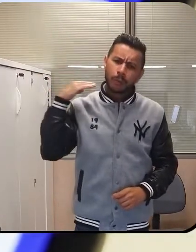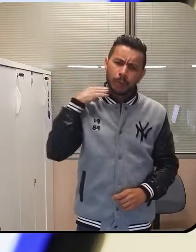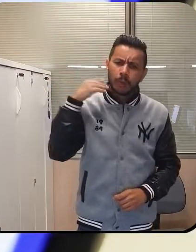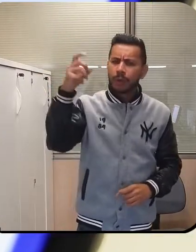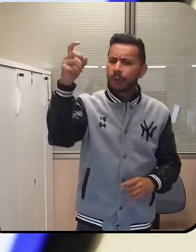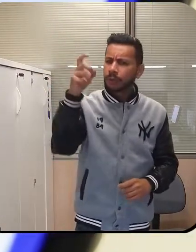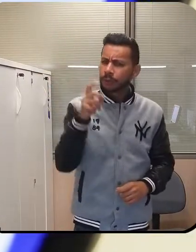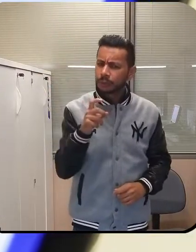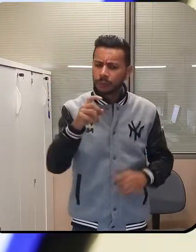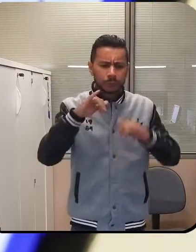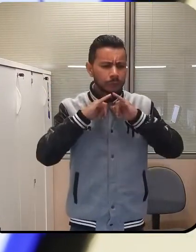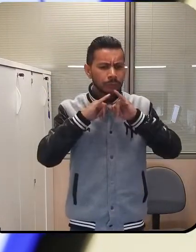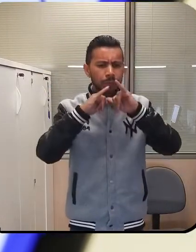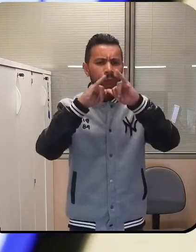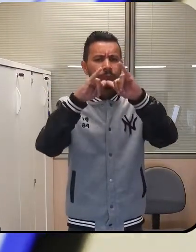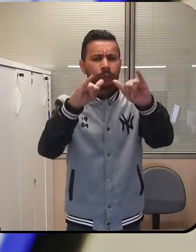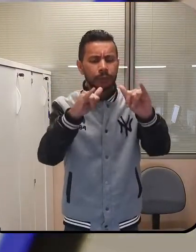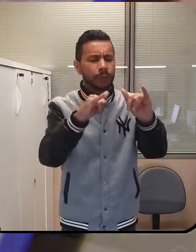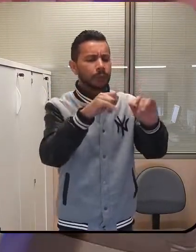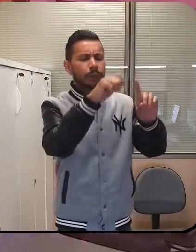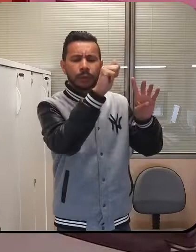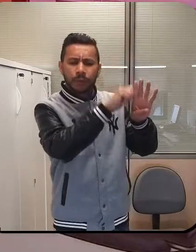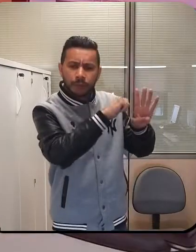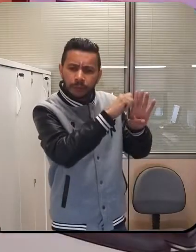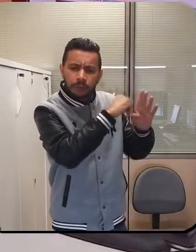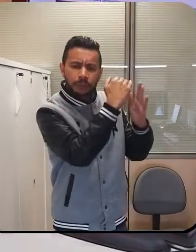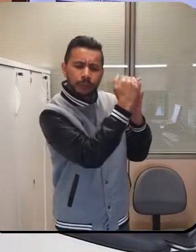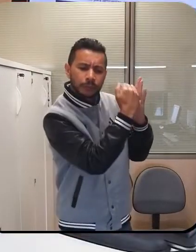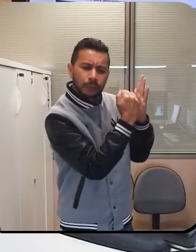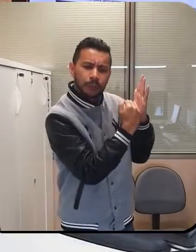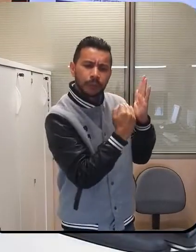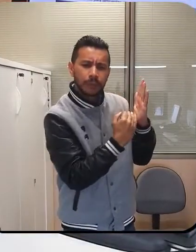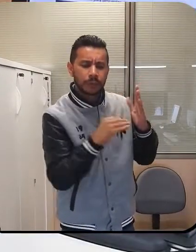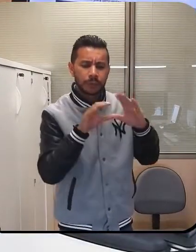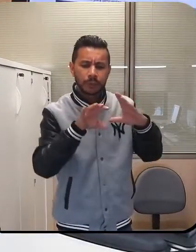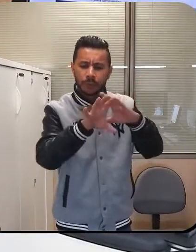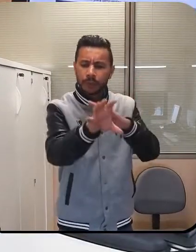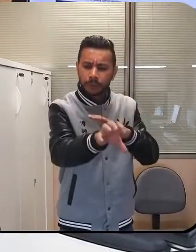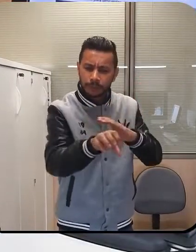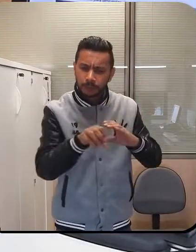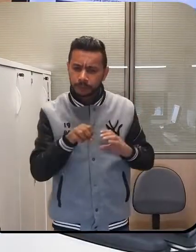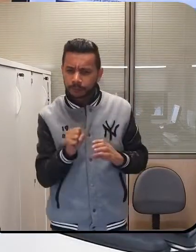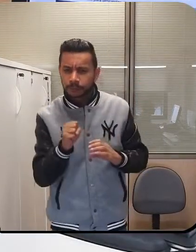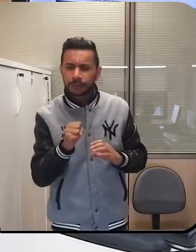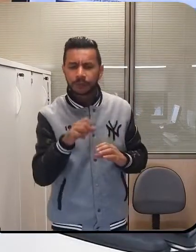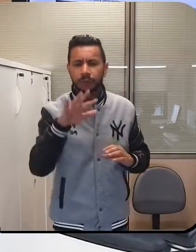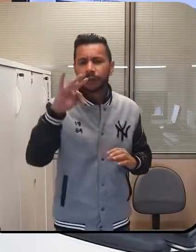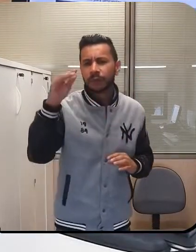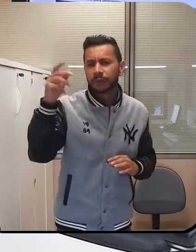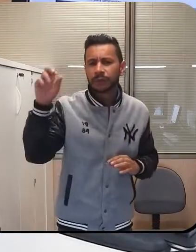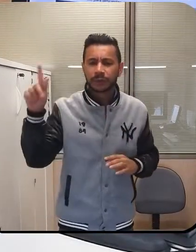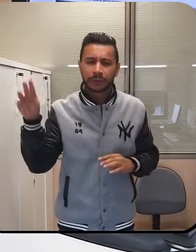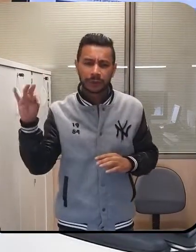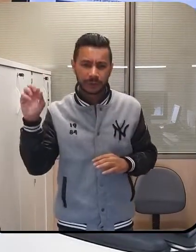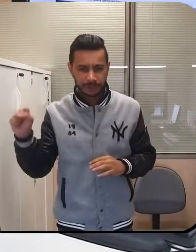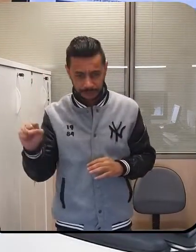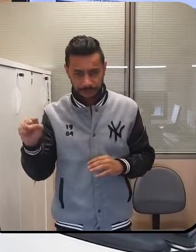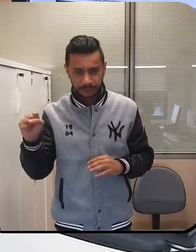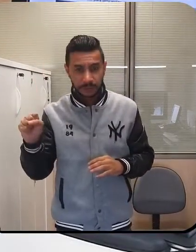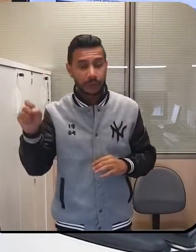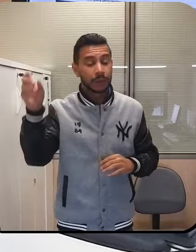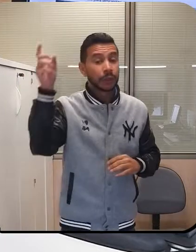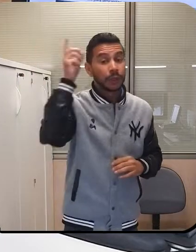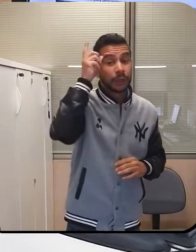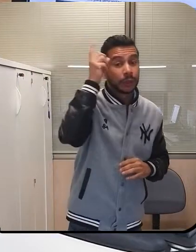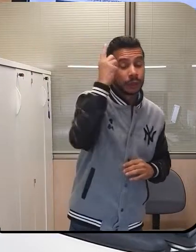de divulgar agora de manhã o calendário de saque de R$ 500 da conta do FGTS. A partir de